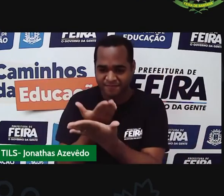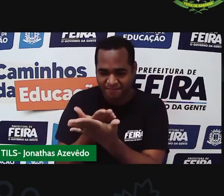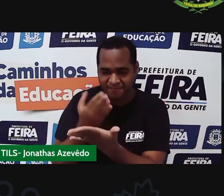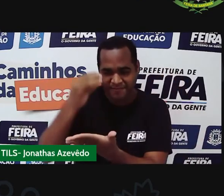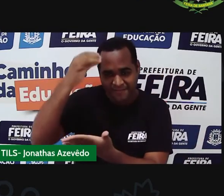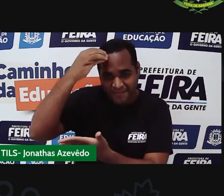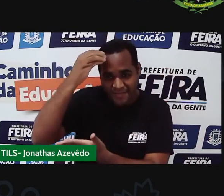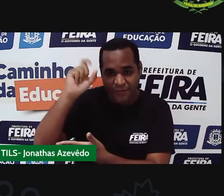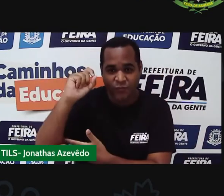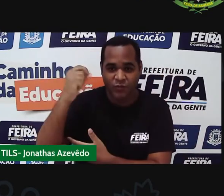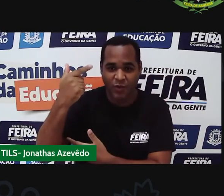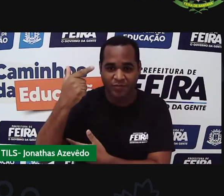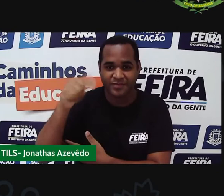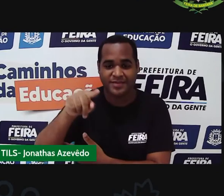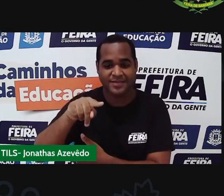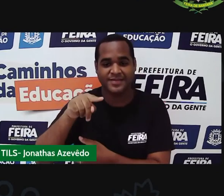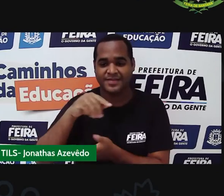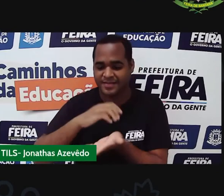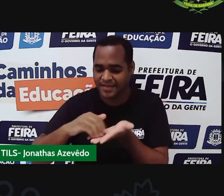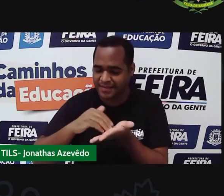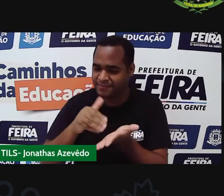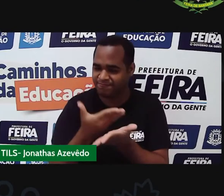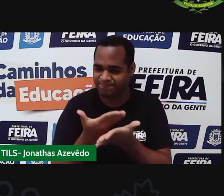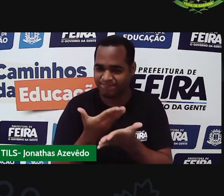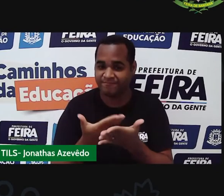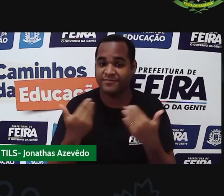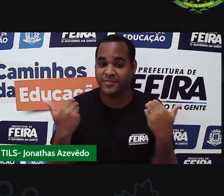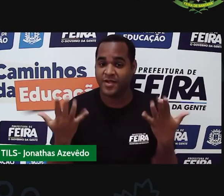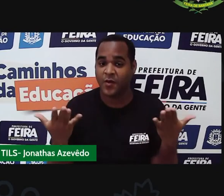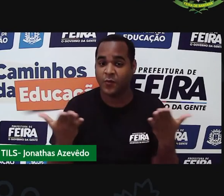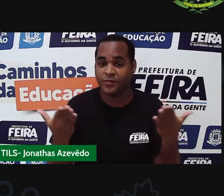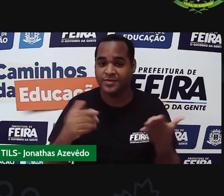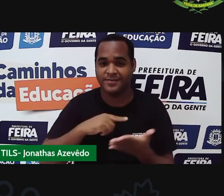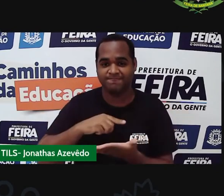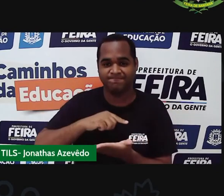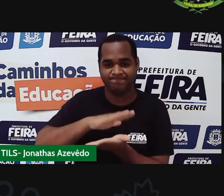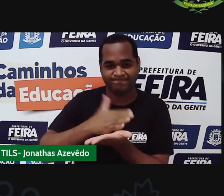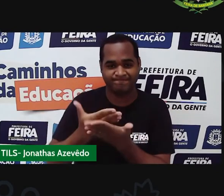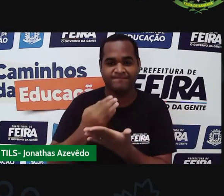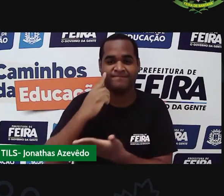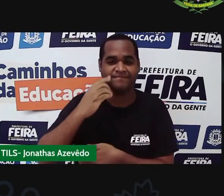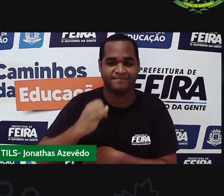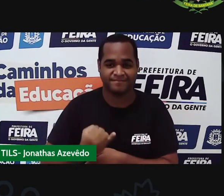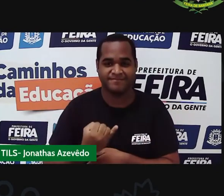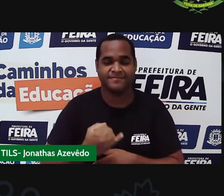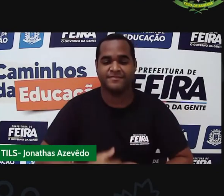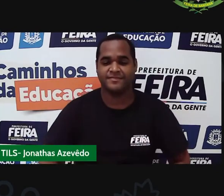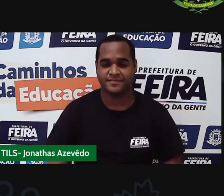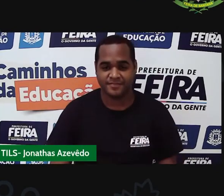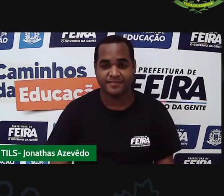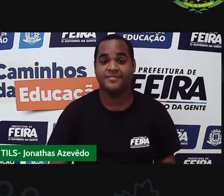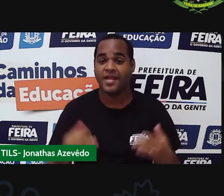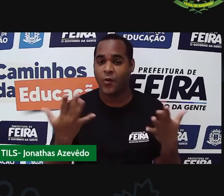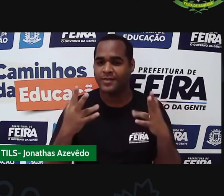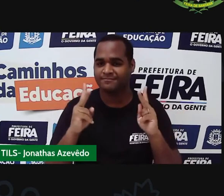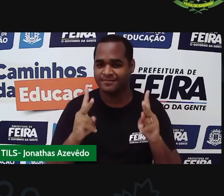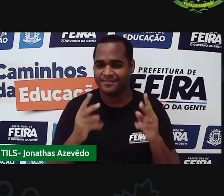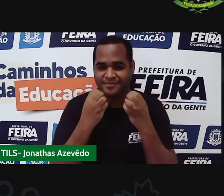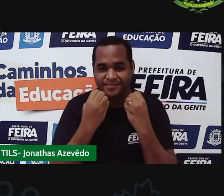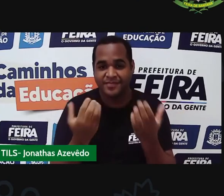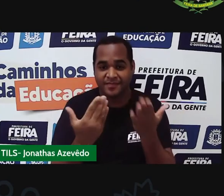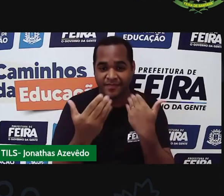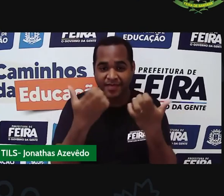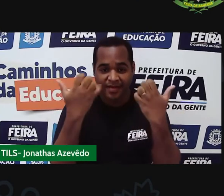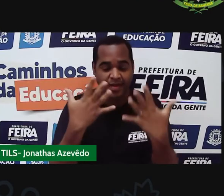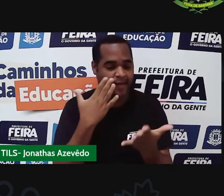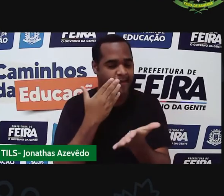de Santana e da Secretaria Municipal de Educação. E hoje a gente tem também o nosso intérprete, Jônatas. Vamos lá agora iniciar nossa